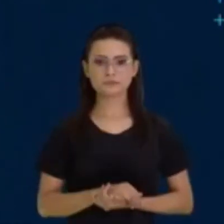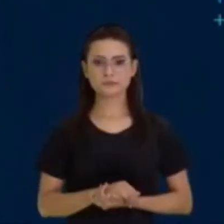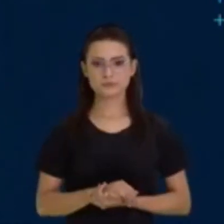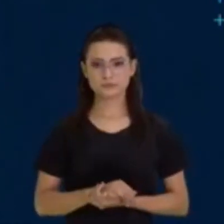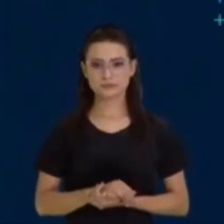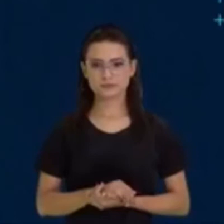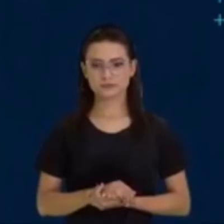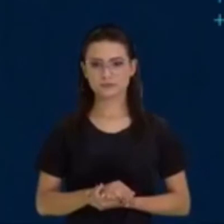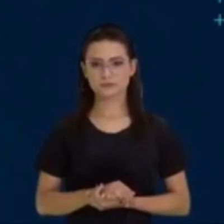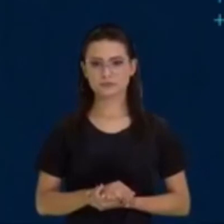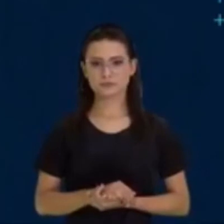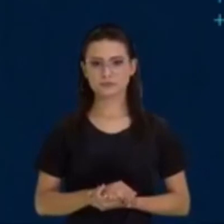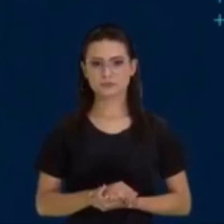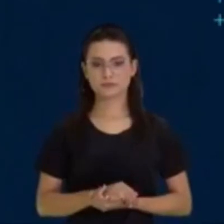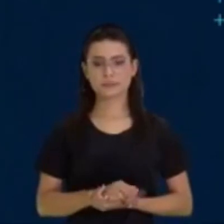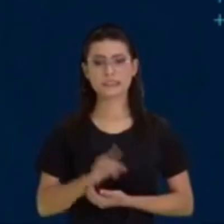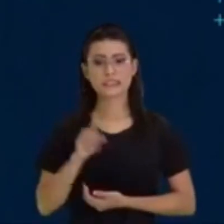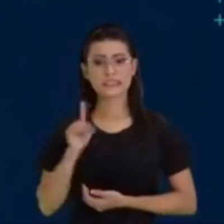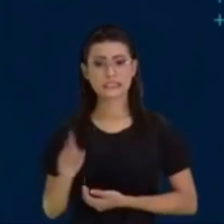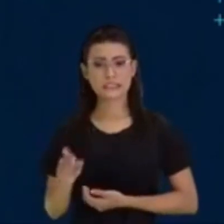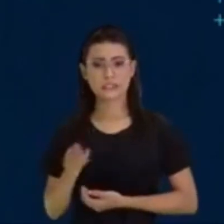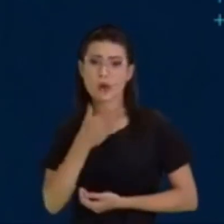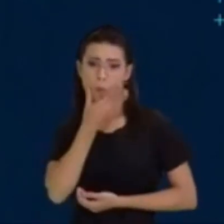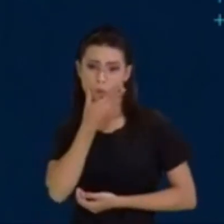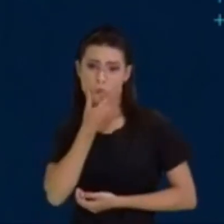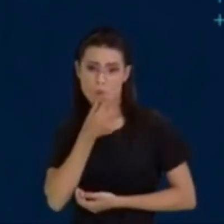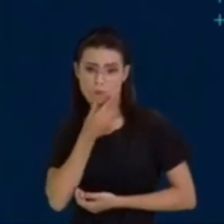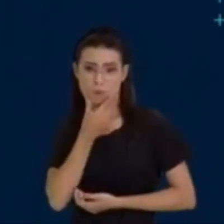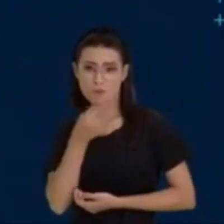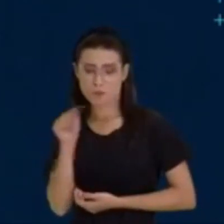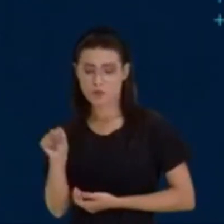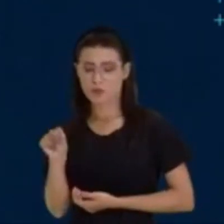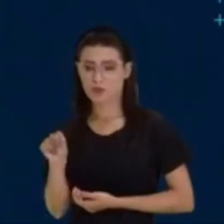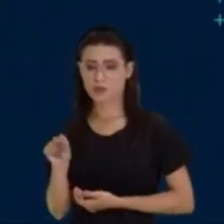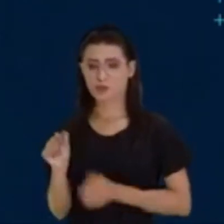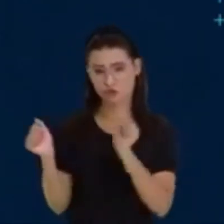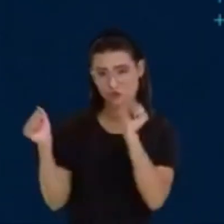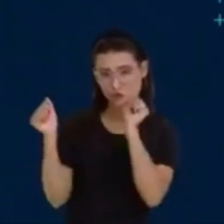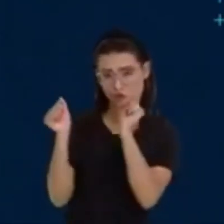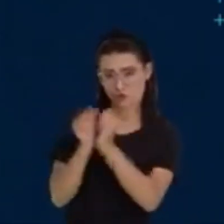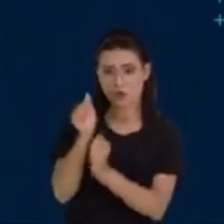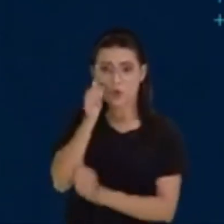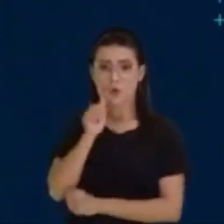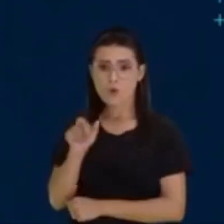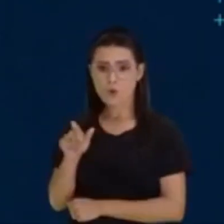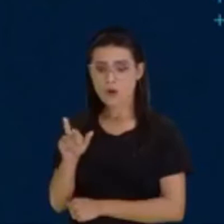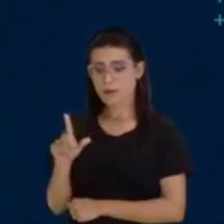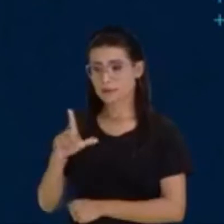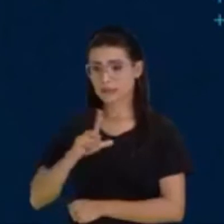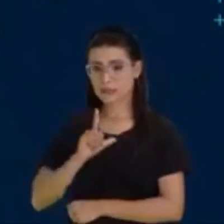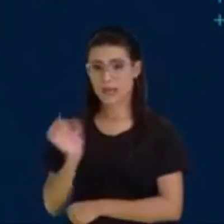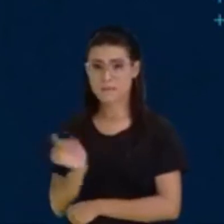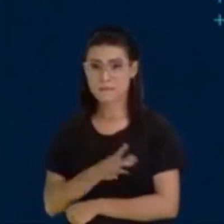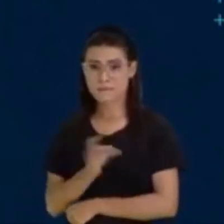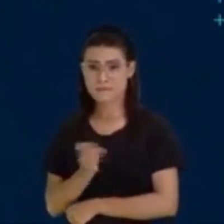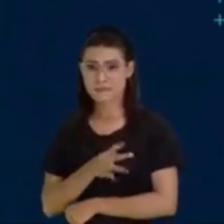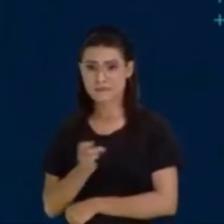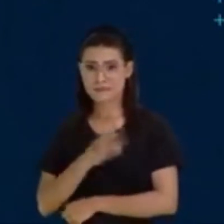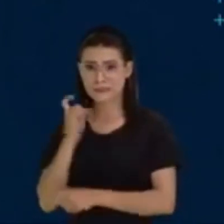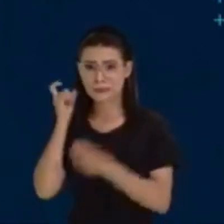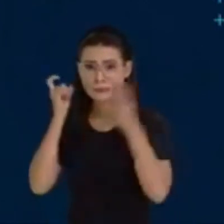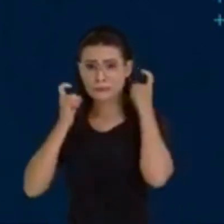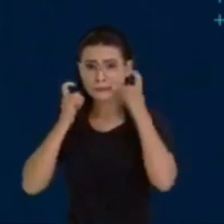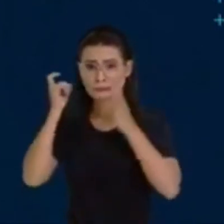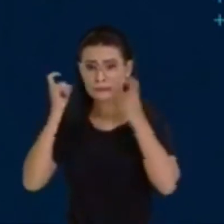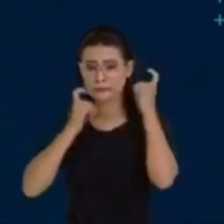E se açaí e a irmã estavam demonstrando medo e preocupação por ela